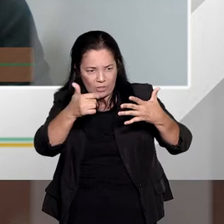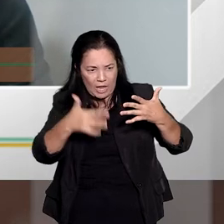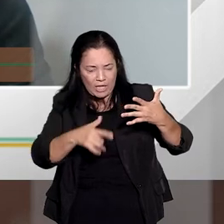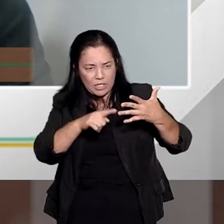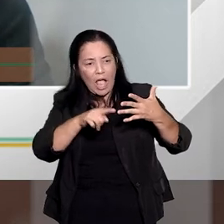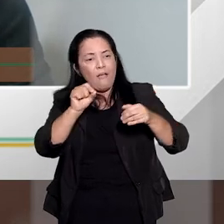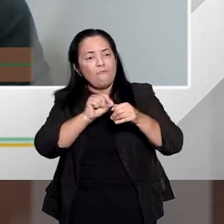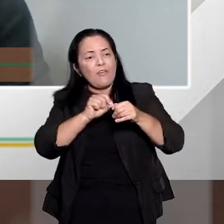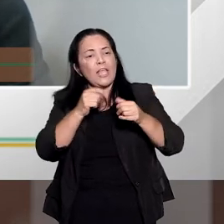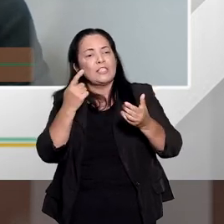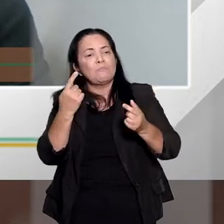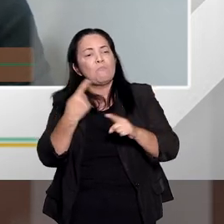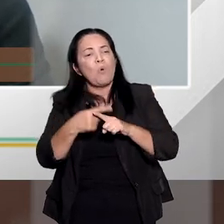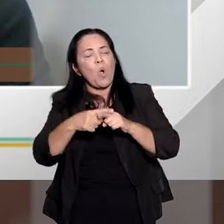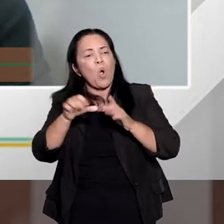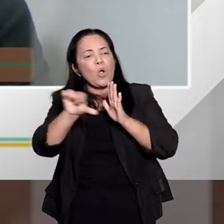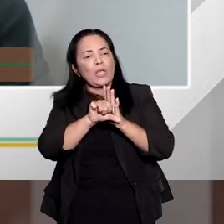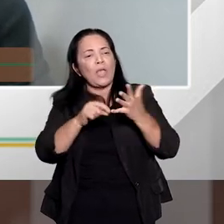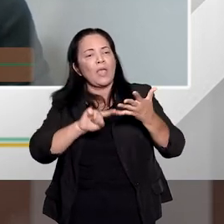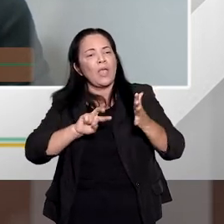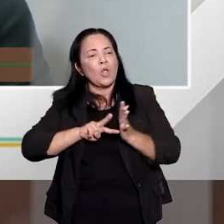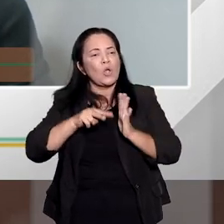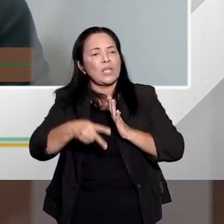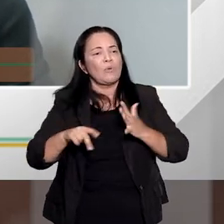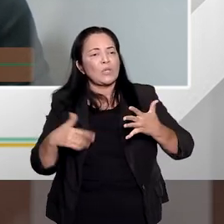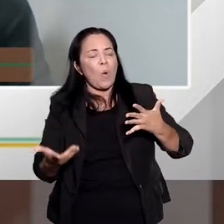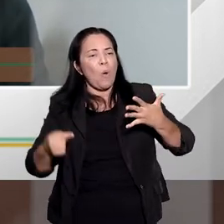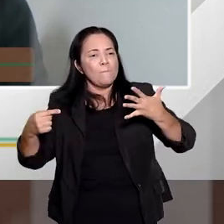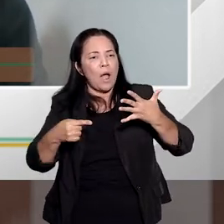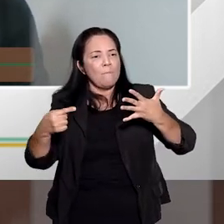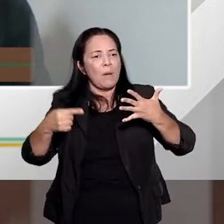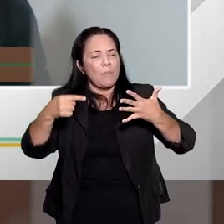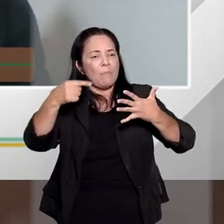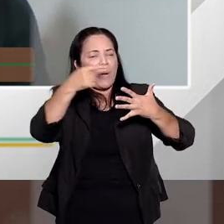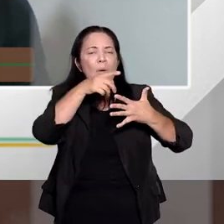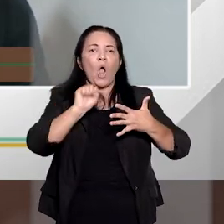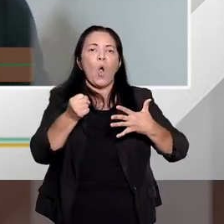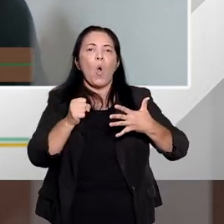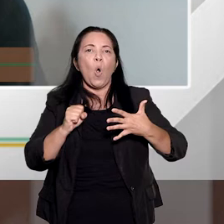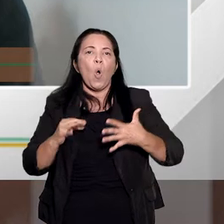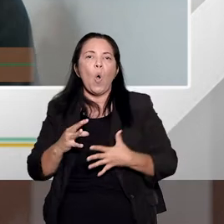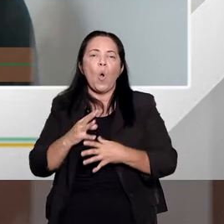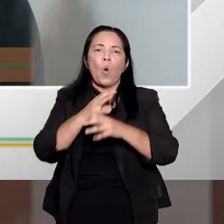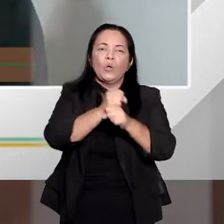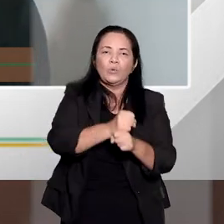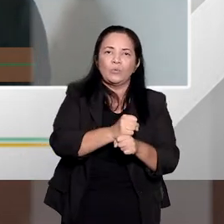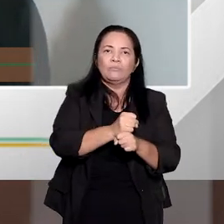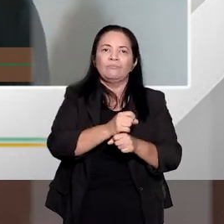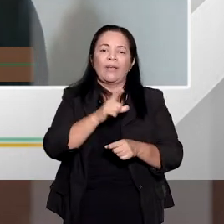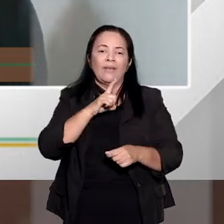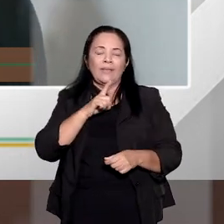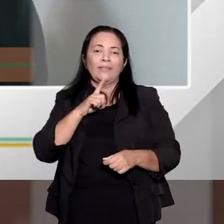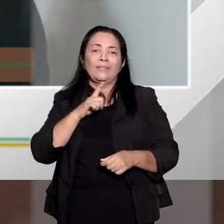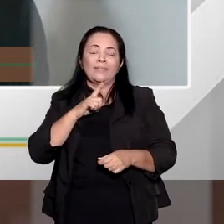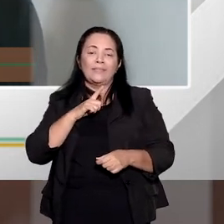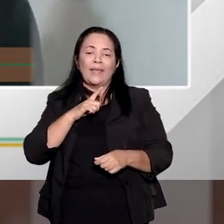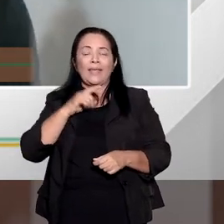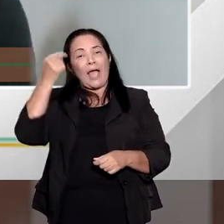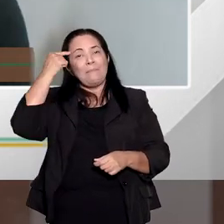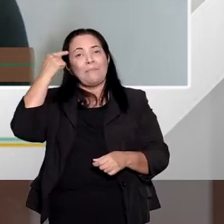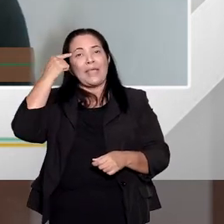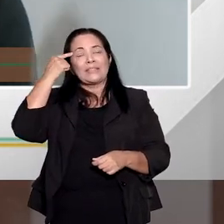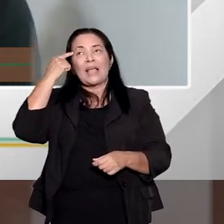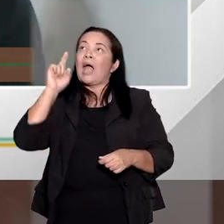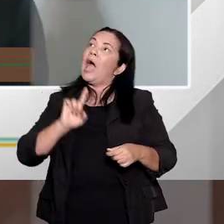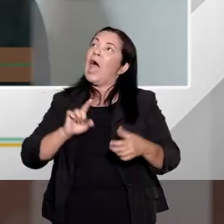motivos, circunstâncias, consequências e comportamentos da vítima, há quem estipule um oitavo, pensando assim, são oito